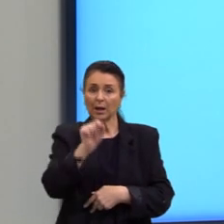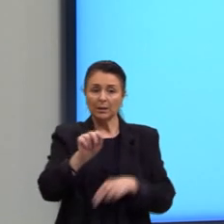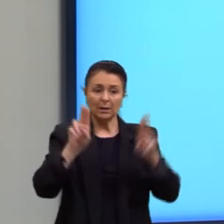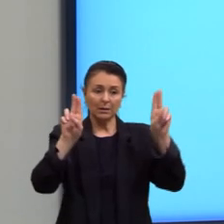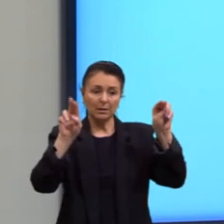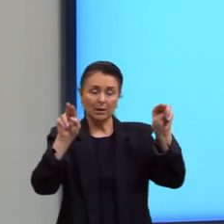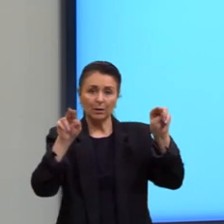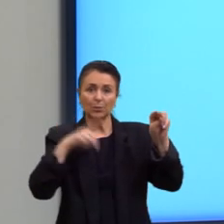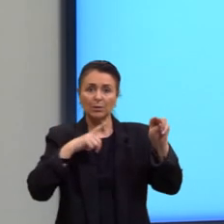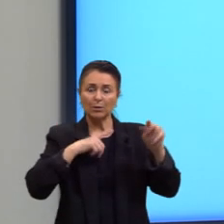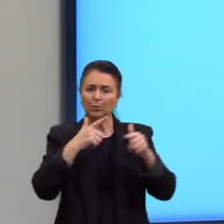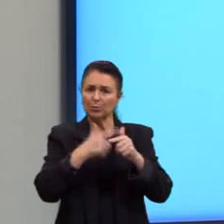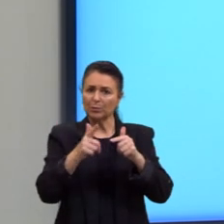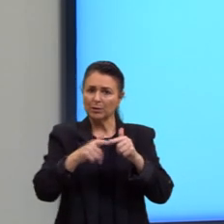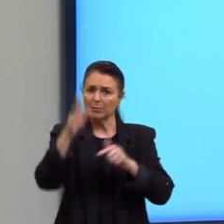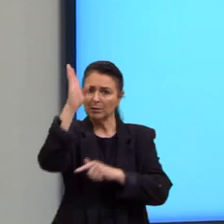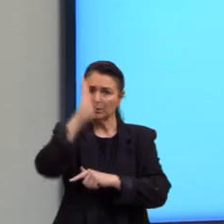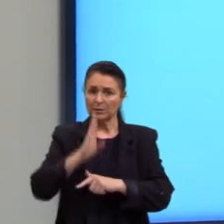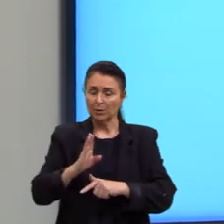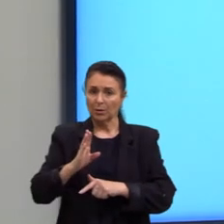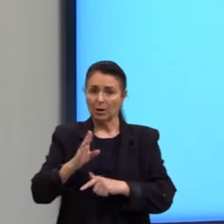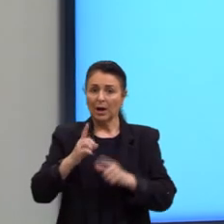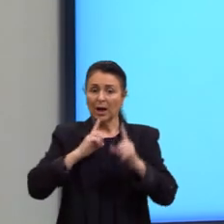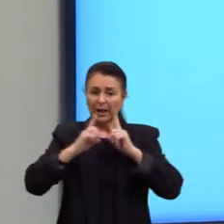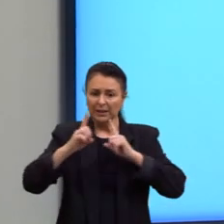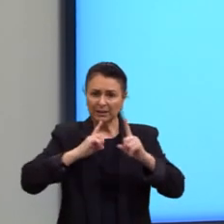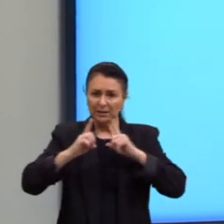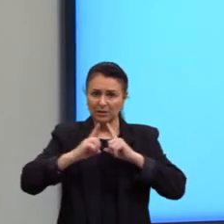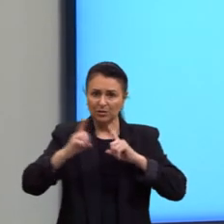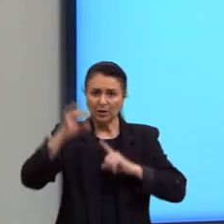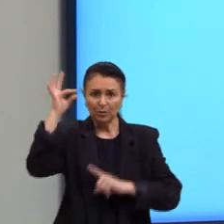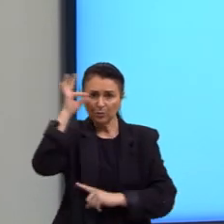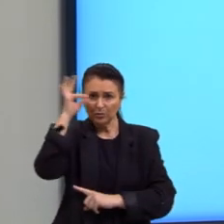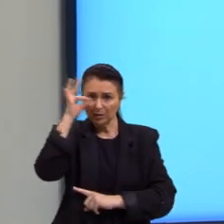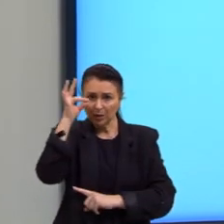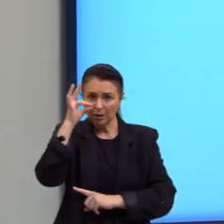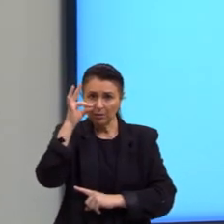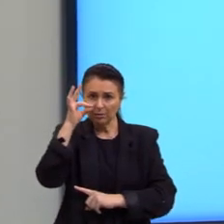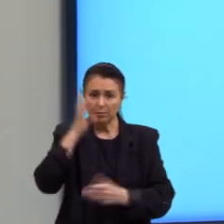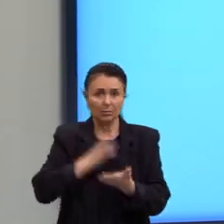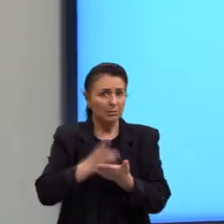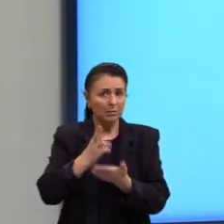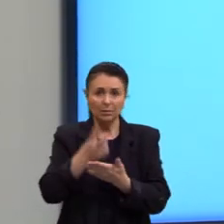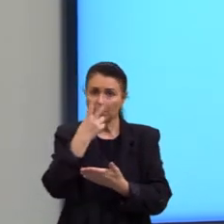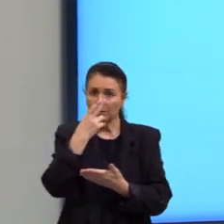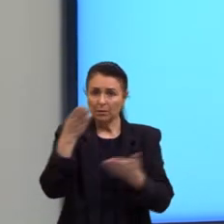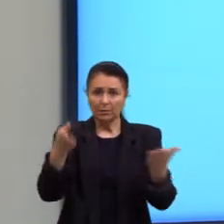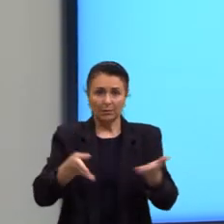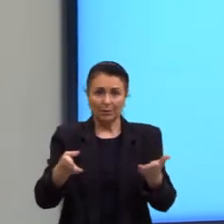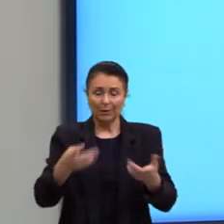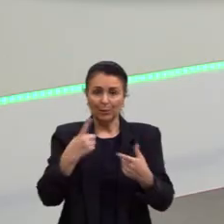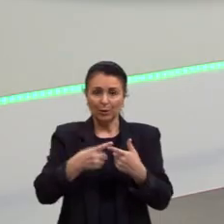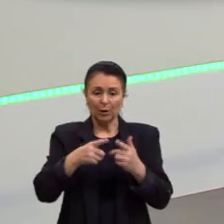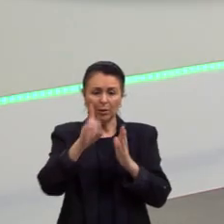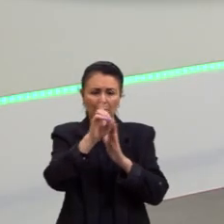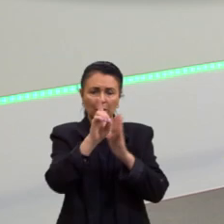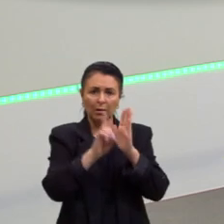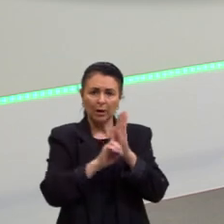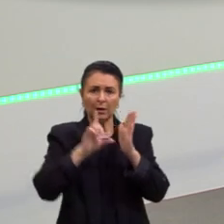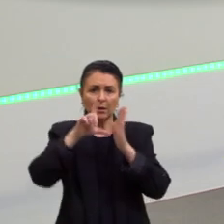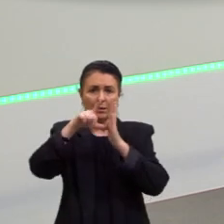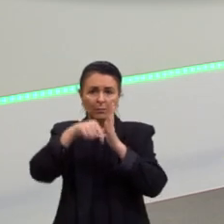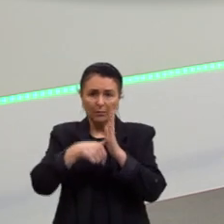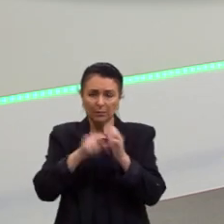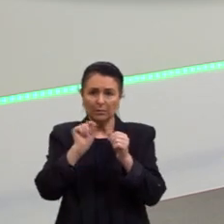a problemática. A crítica do Portinari sim se faz presente nos dias atuais. Por quê? Porque mesmo décadas após a pintura ter sido